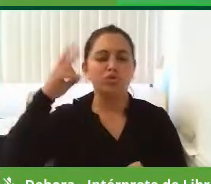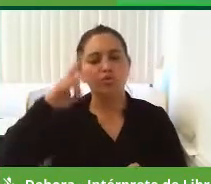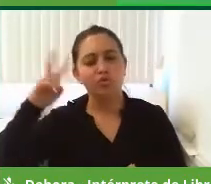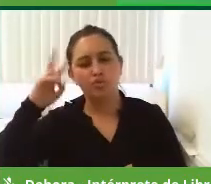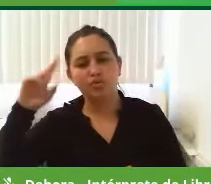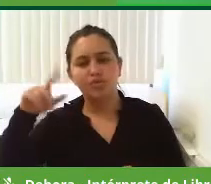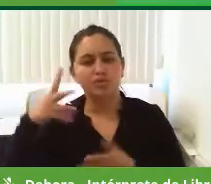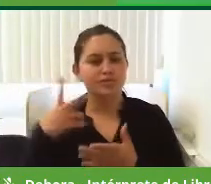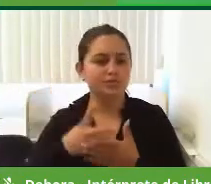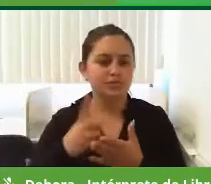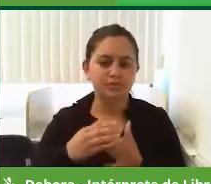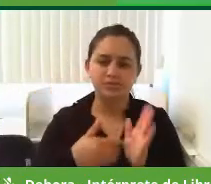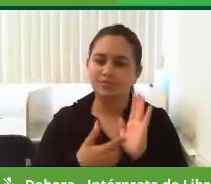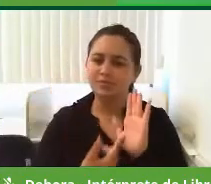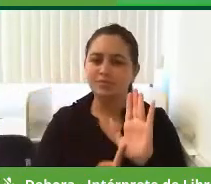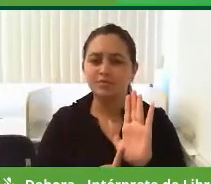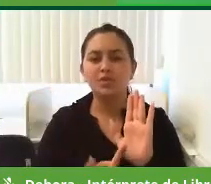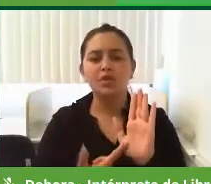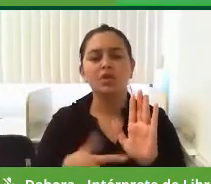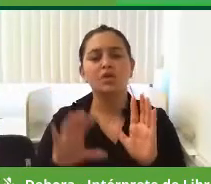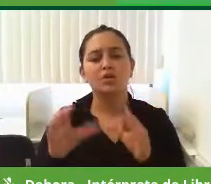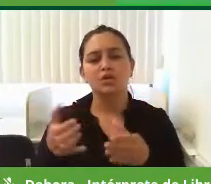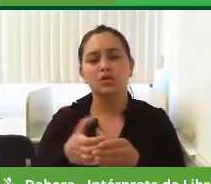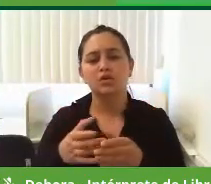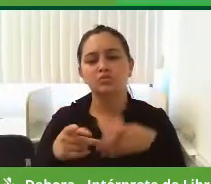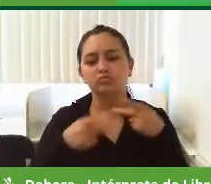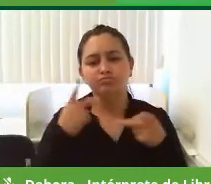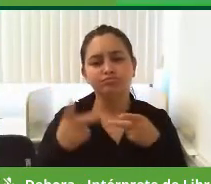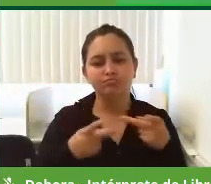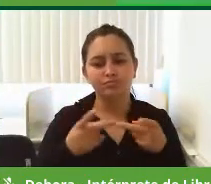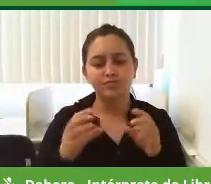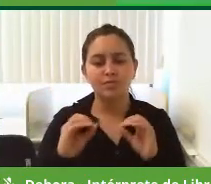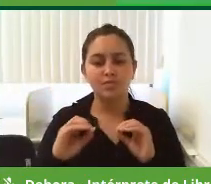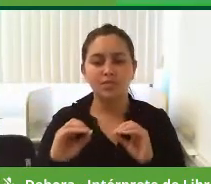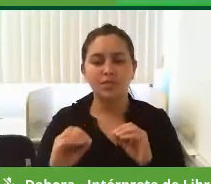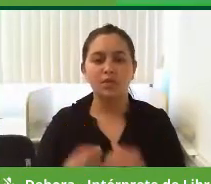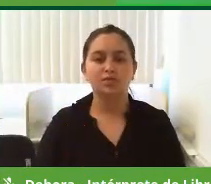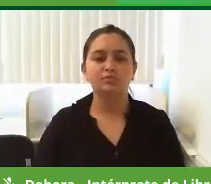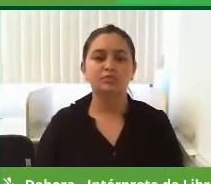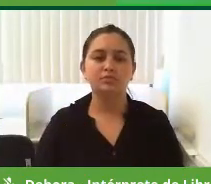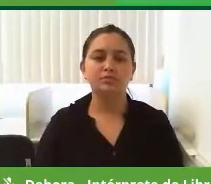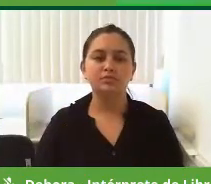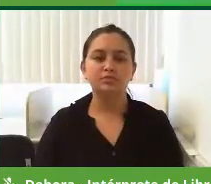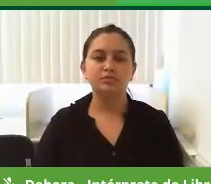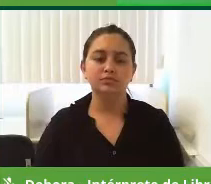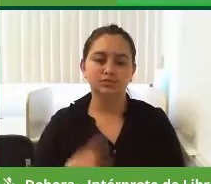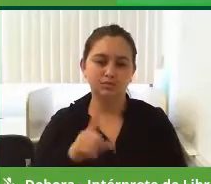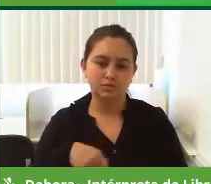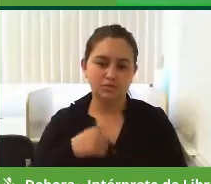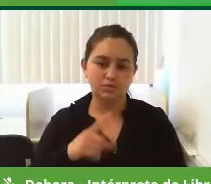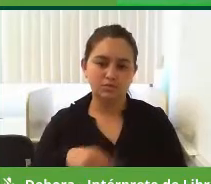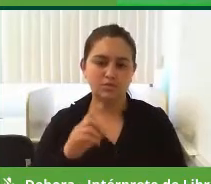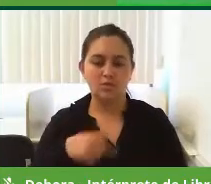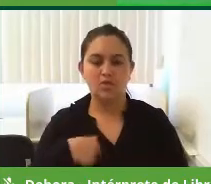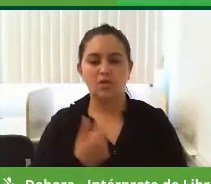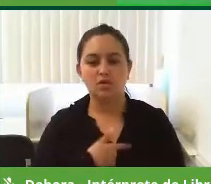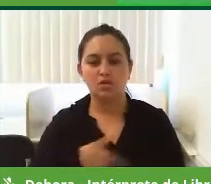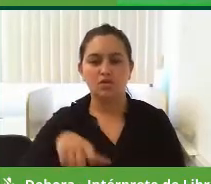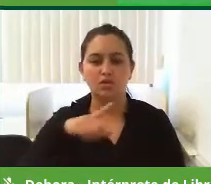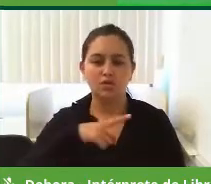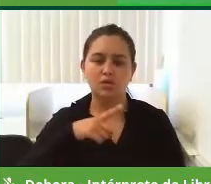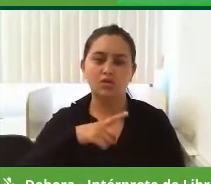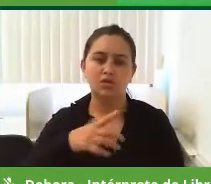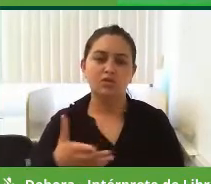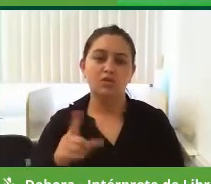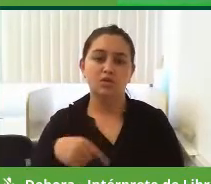apresentando para a sociedade e quer dizer, professor, que com o tempo que a gente tem de história de luta, a gente sempre